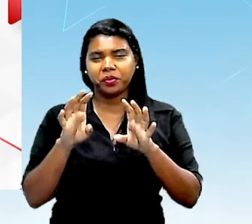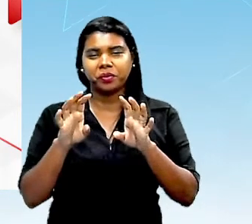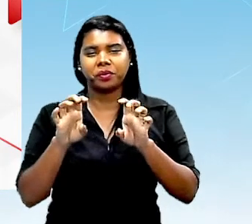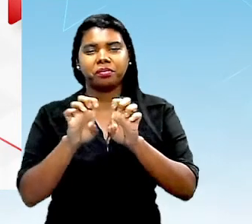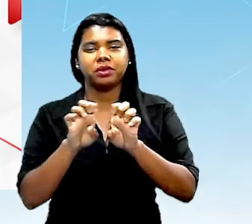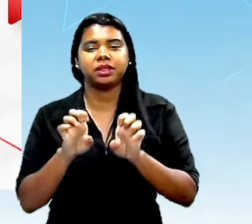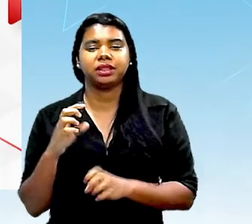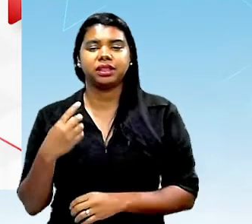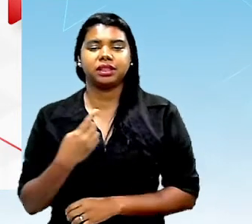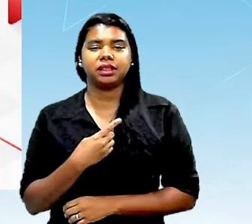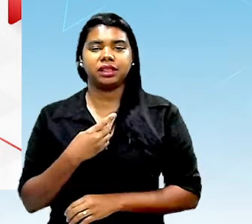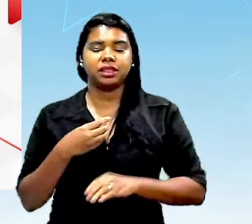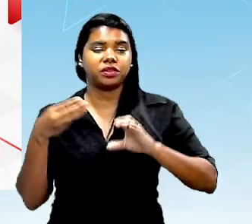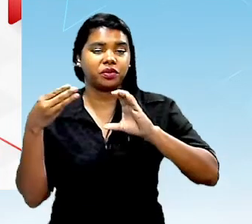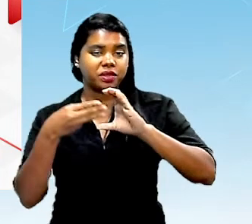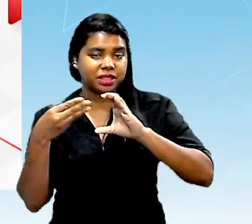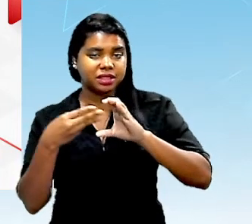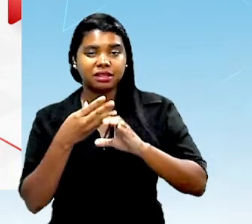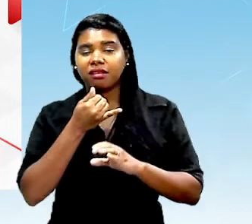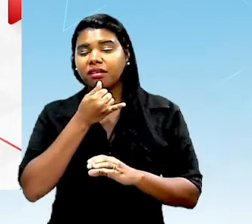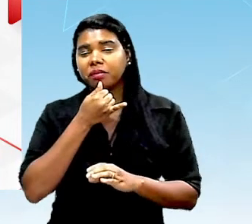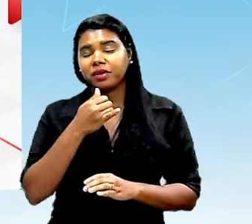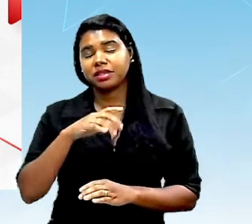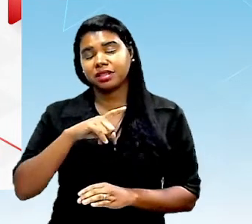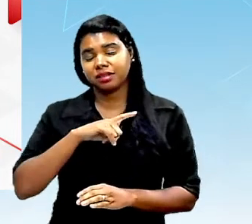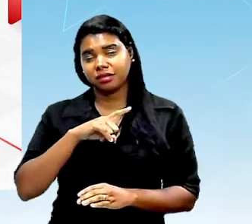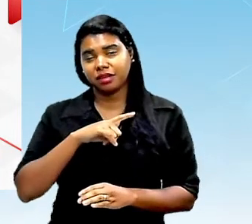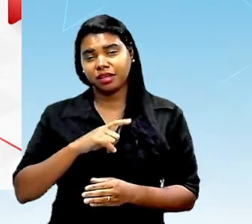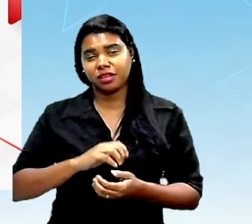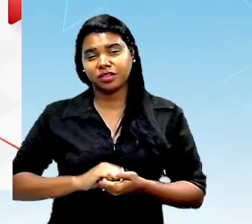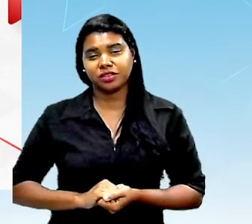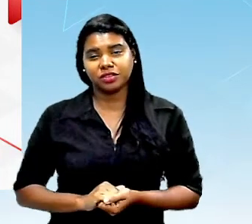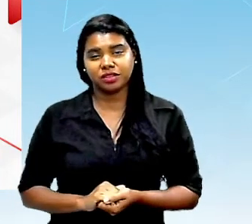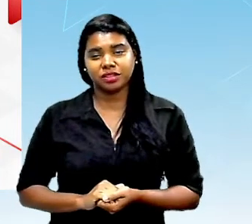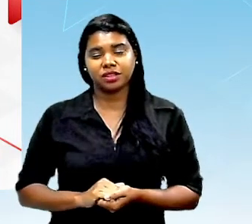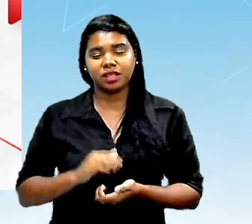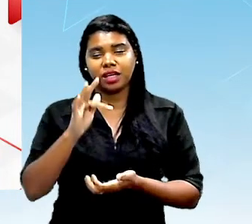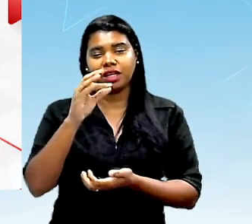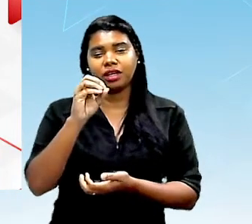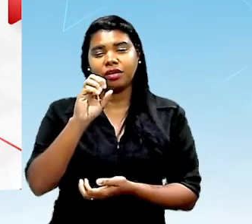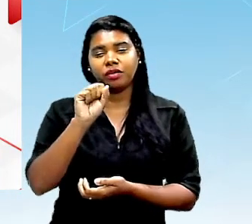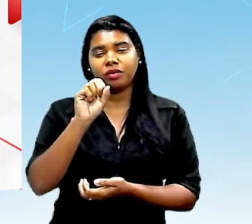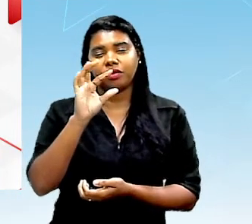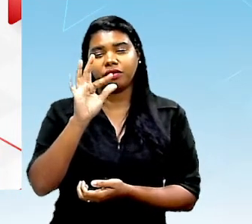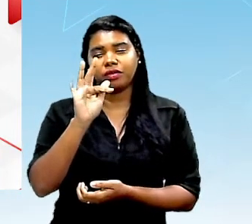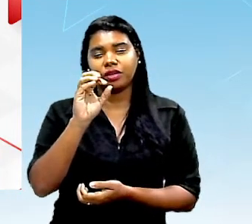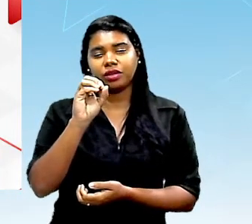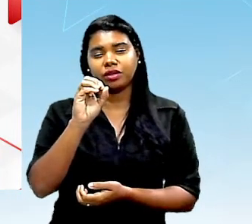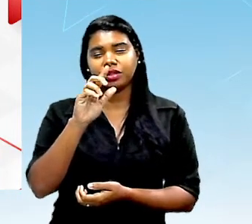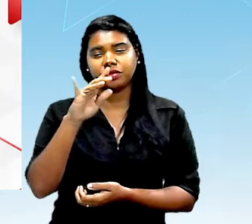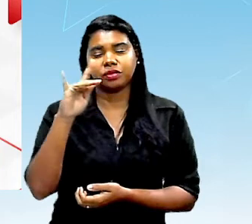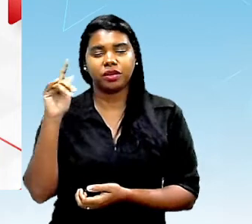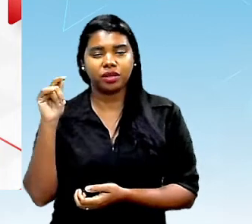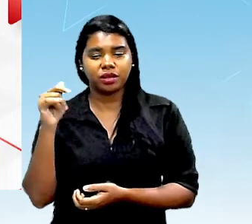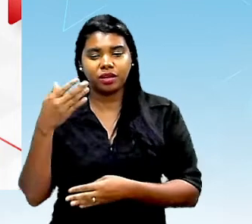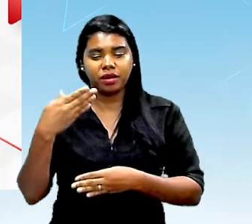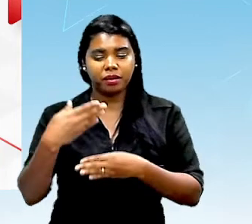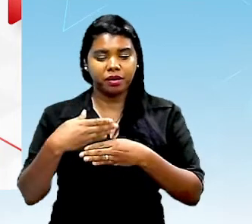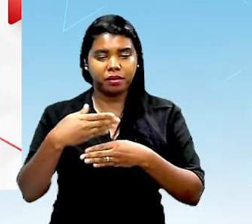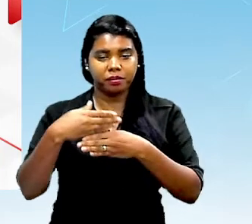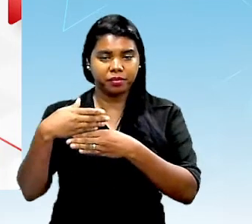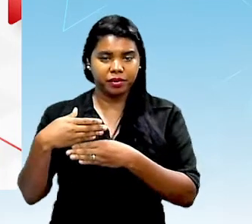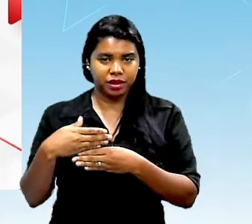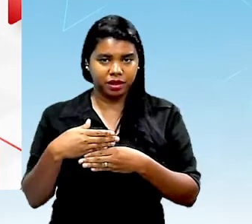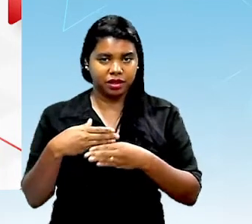então nas nossas células por exemplo nós temos os fosfolipídios construindo ali uma barreira ao redor das